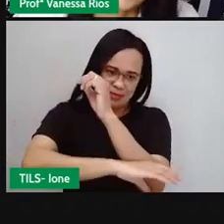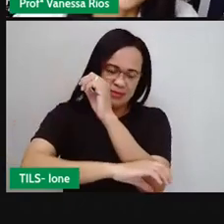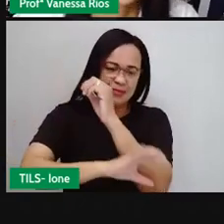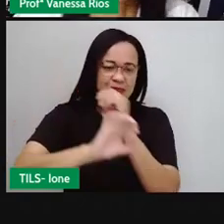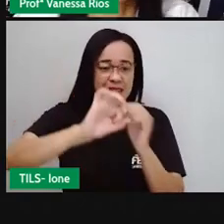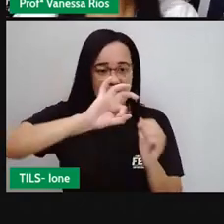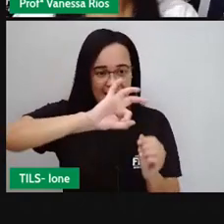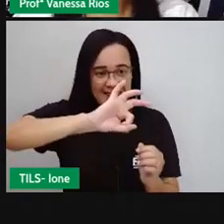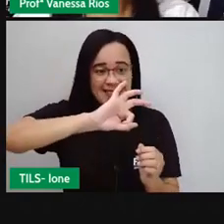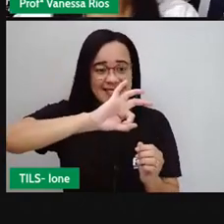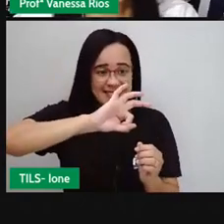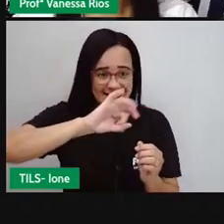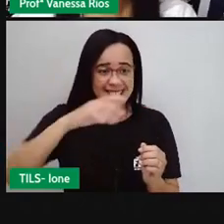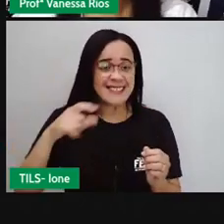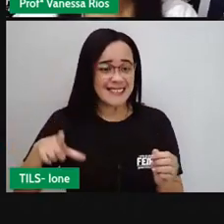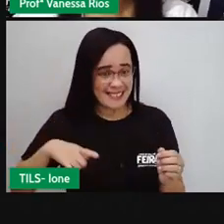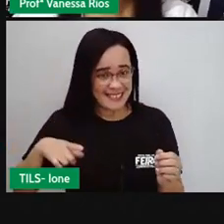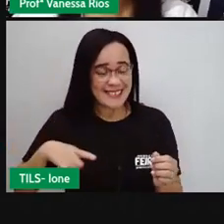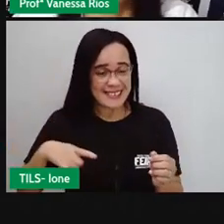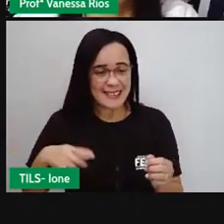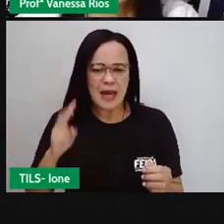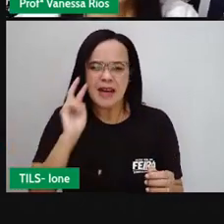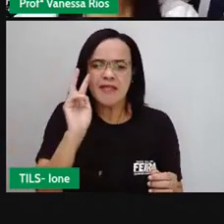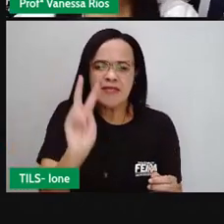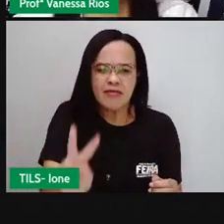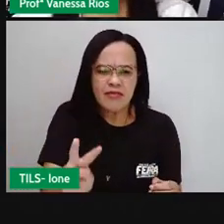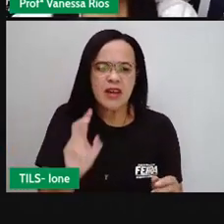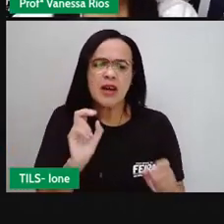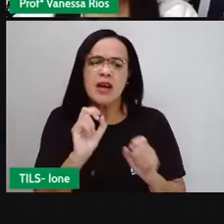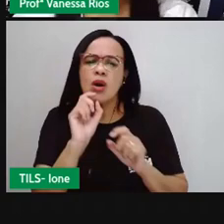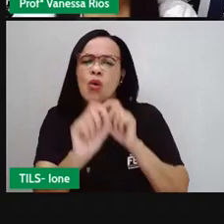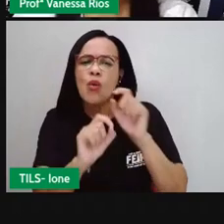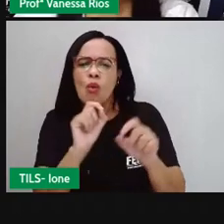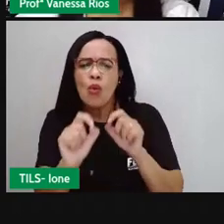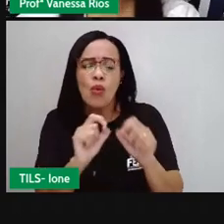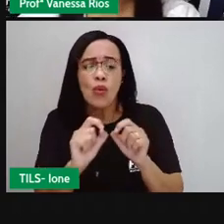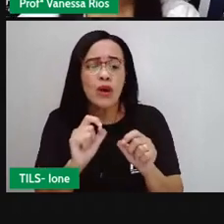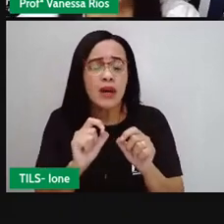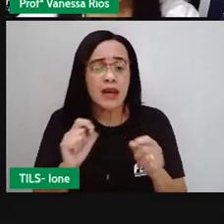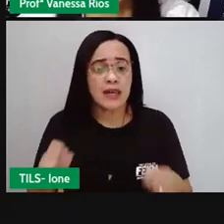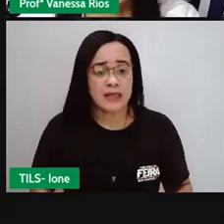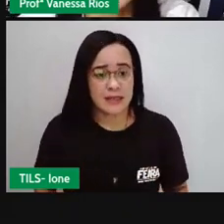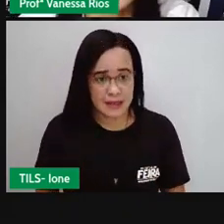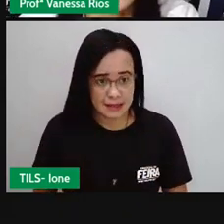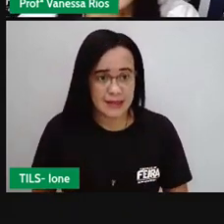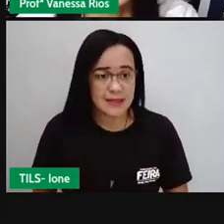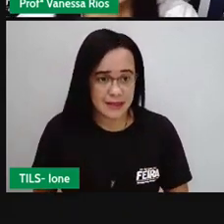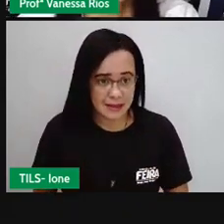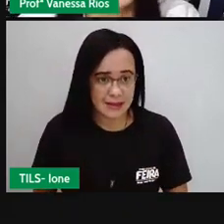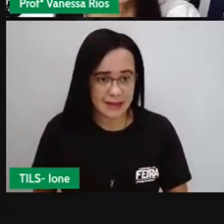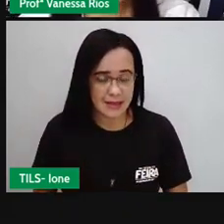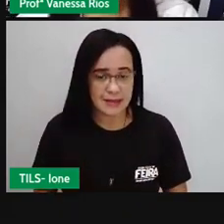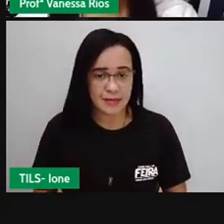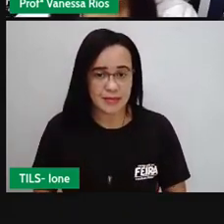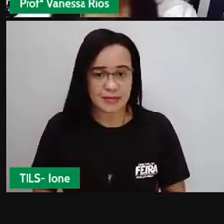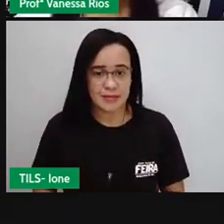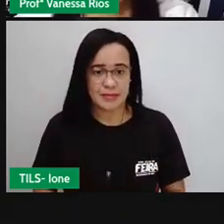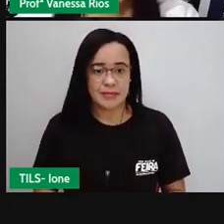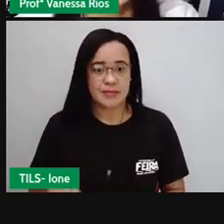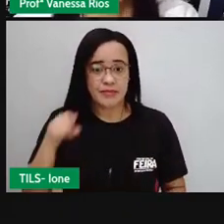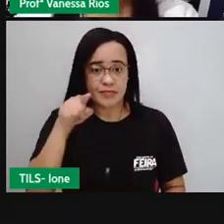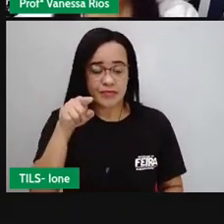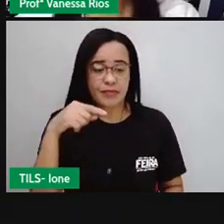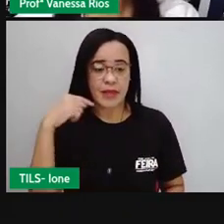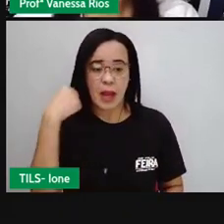E aí nós observamos dentro desse contexto, dentro das explicações que a pró-jabela é na aula anterior e nesta aula também,